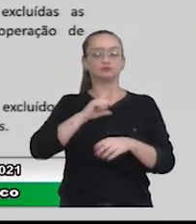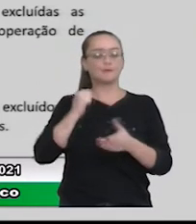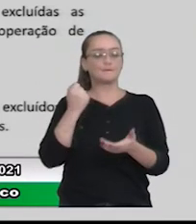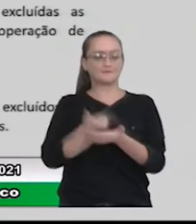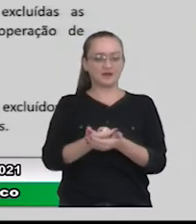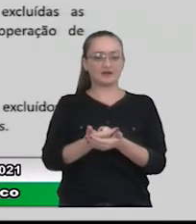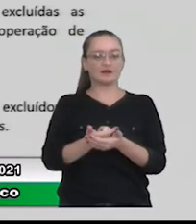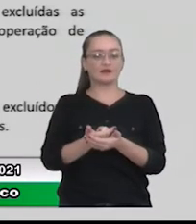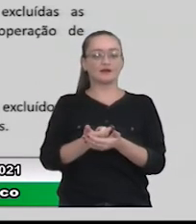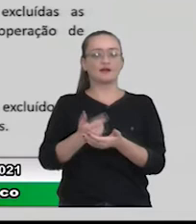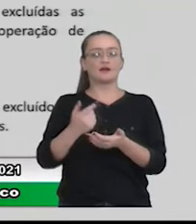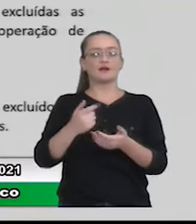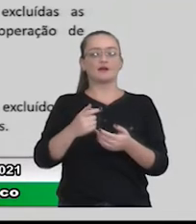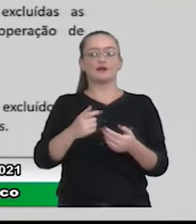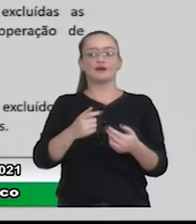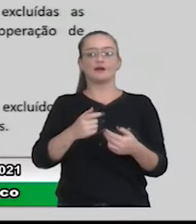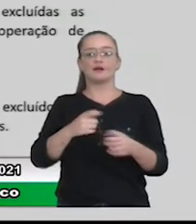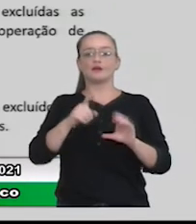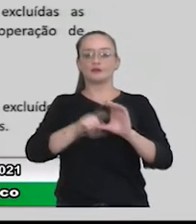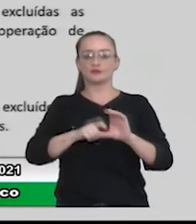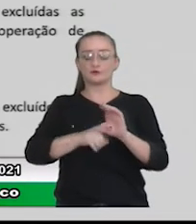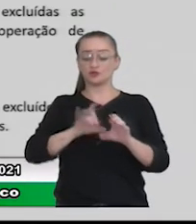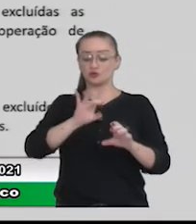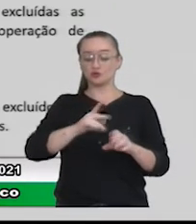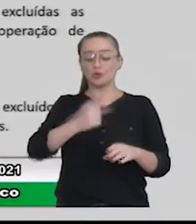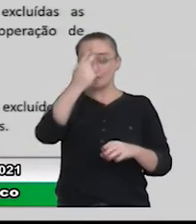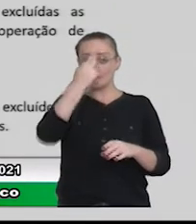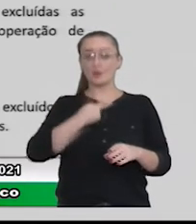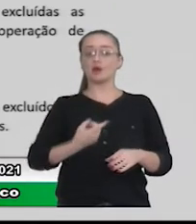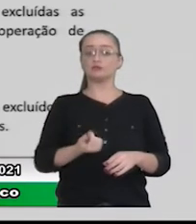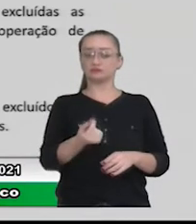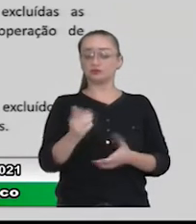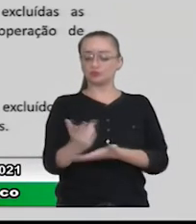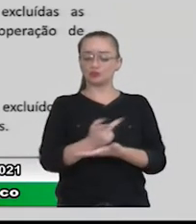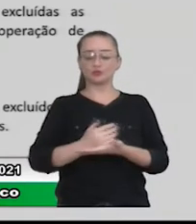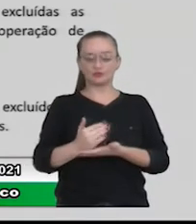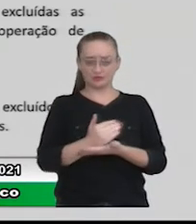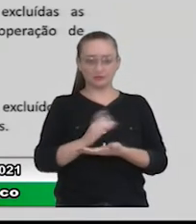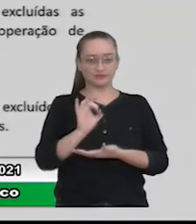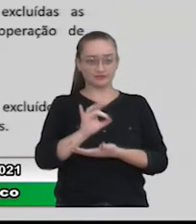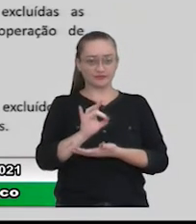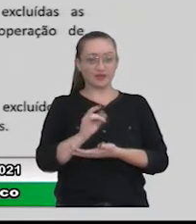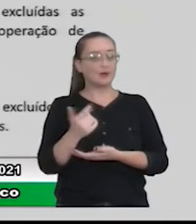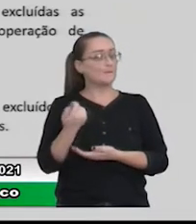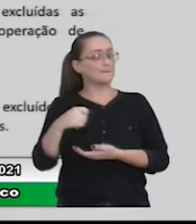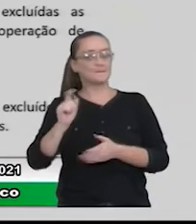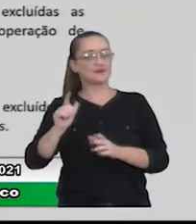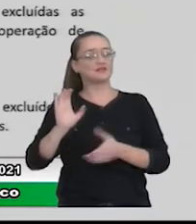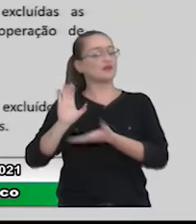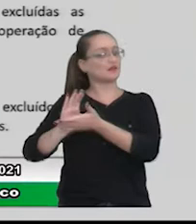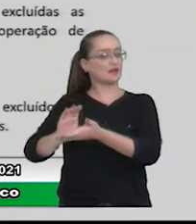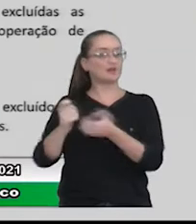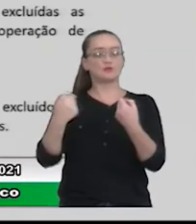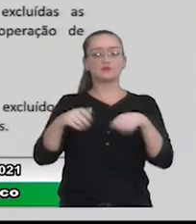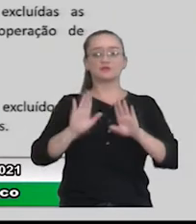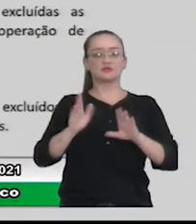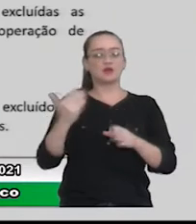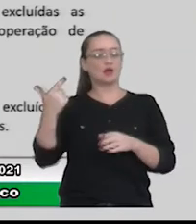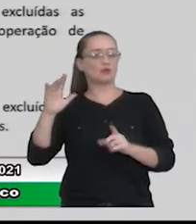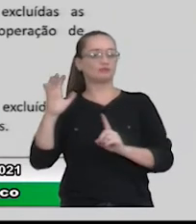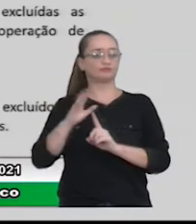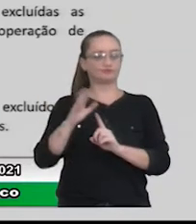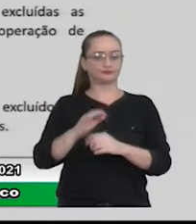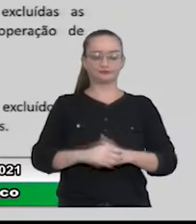E fazer isso só com as receitas próprias, só com o seu poder de arrecadação, sem operação de crédito, sem alguma intervenção